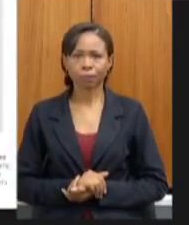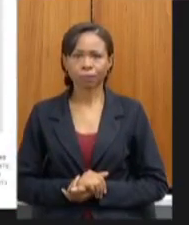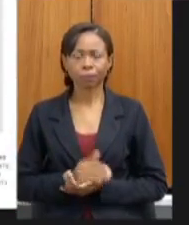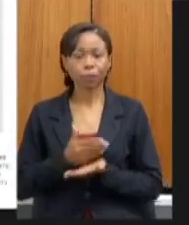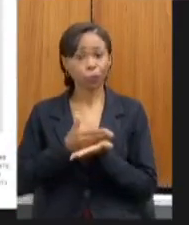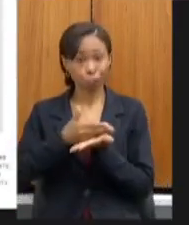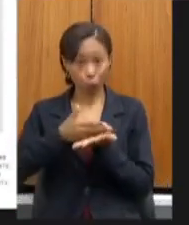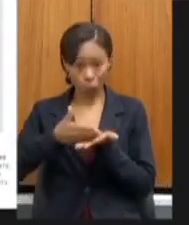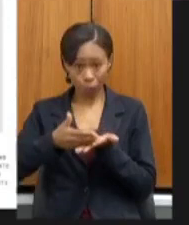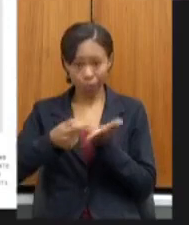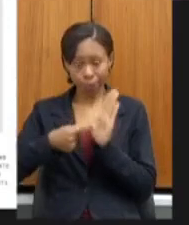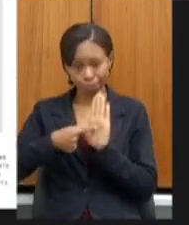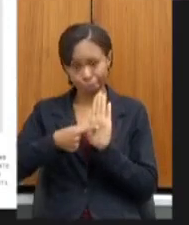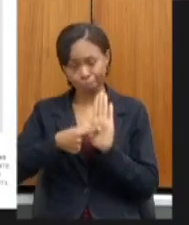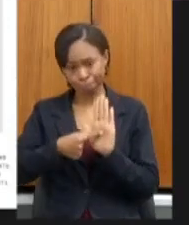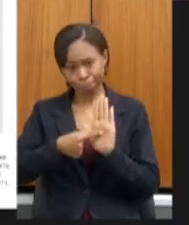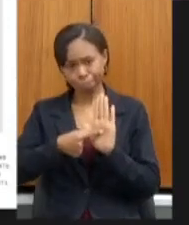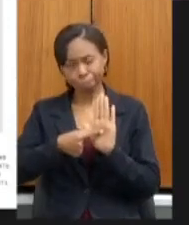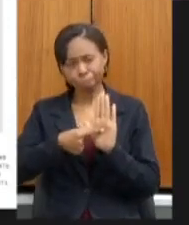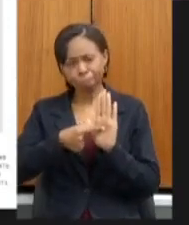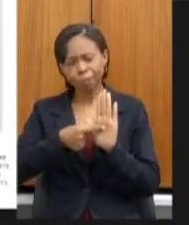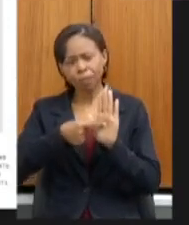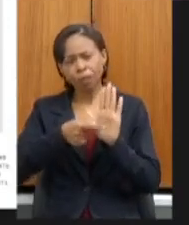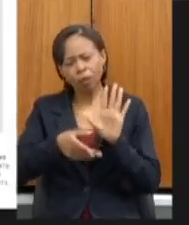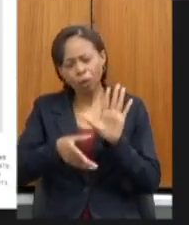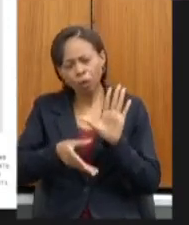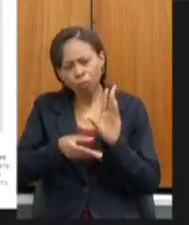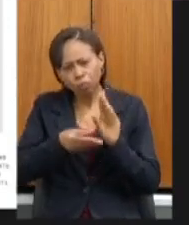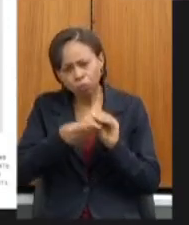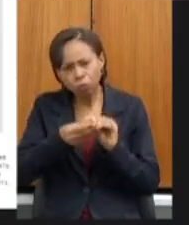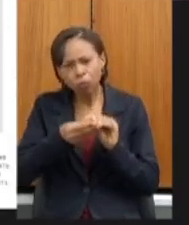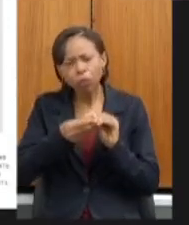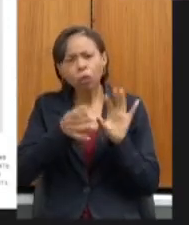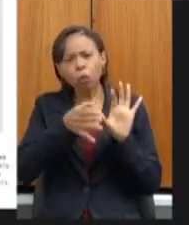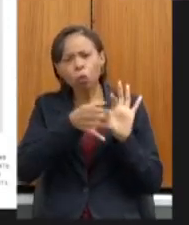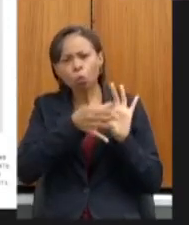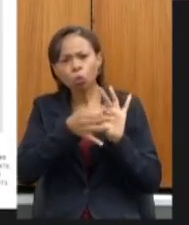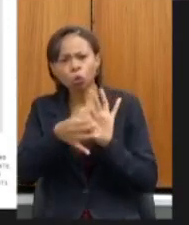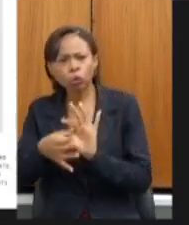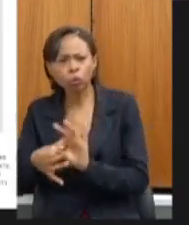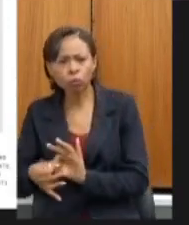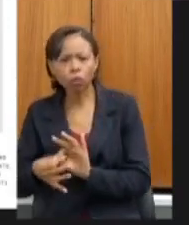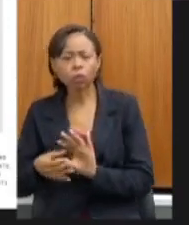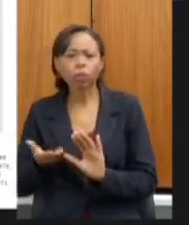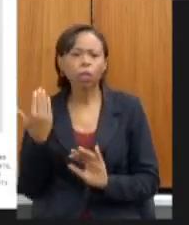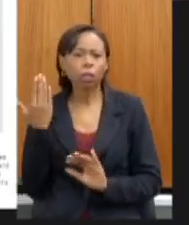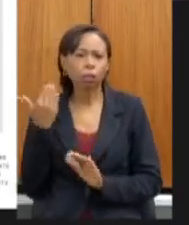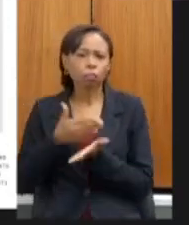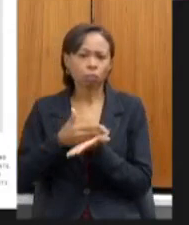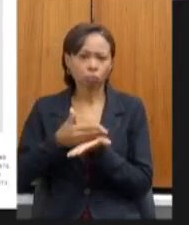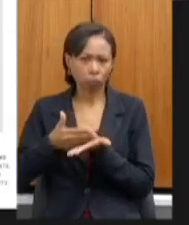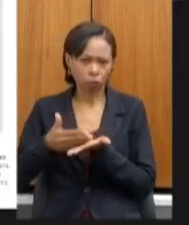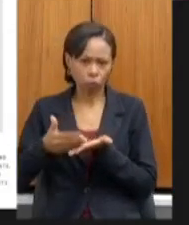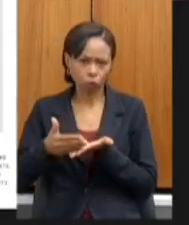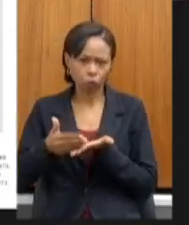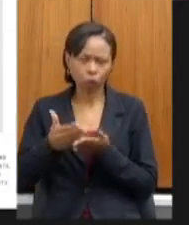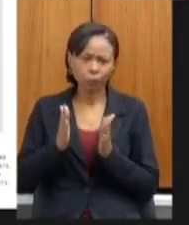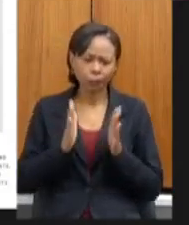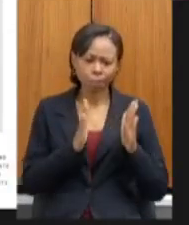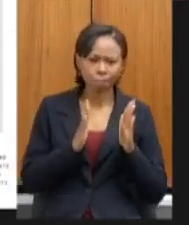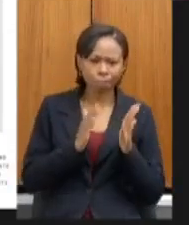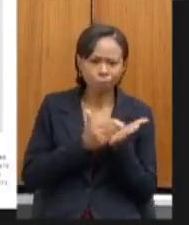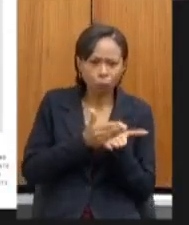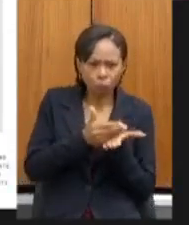Inicialmente, um breve contexto do que aconteceu nos primeiros momentos desse período.